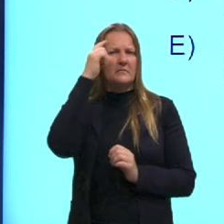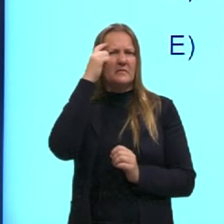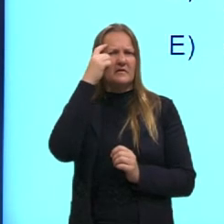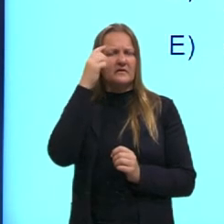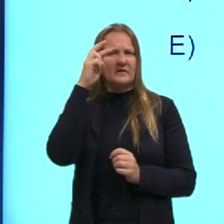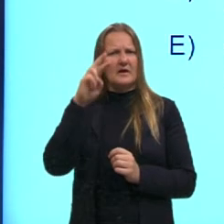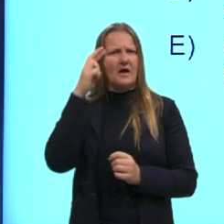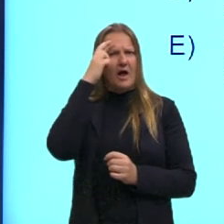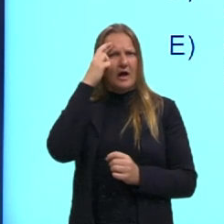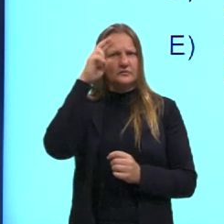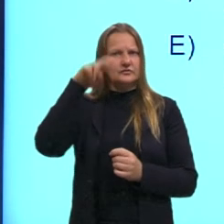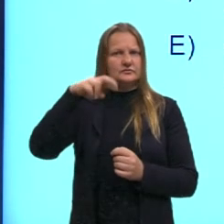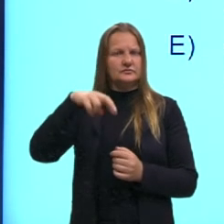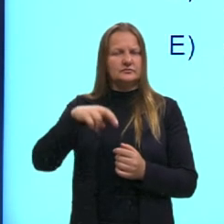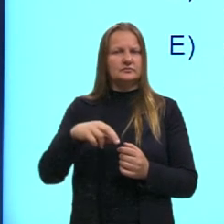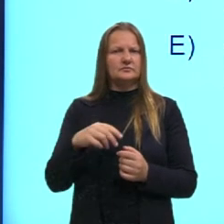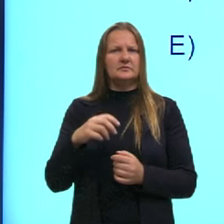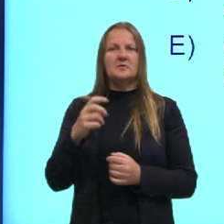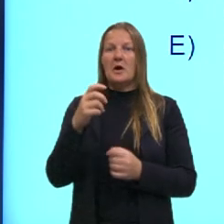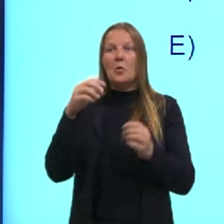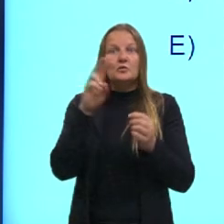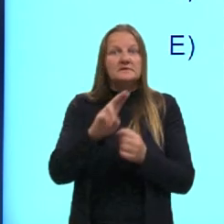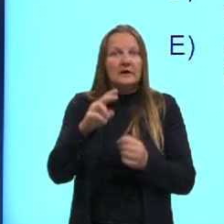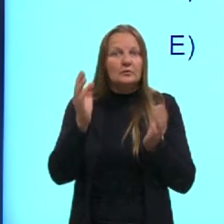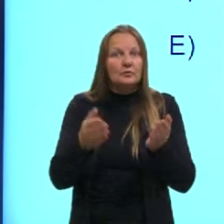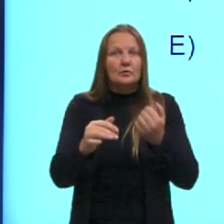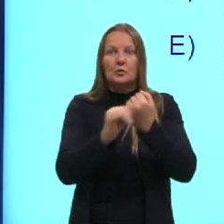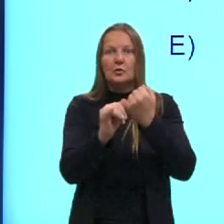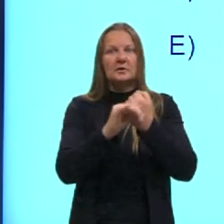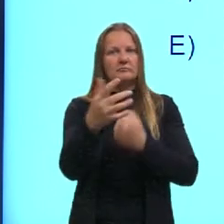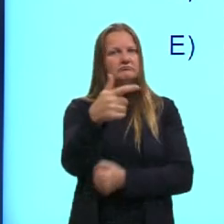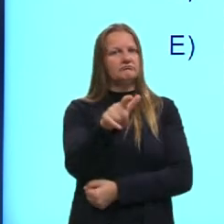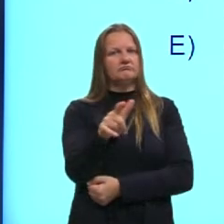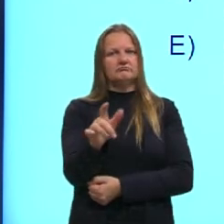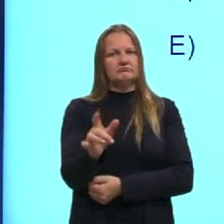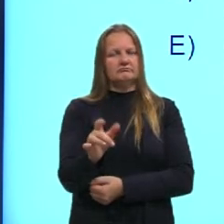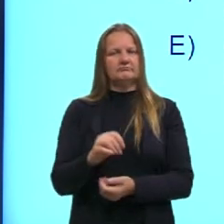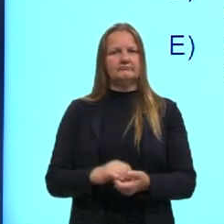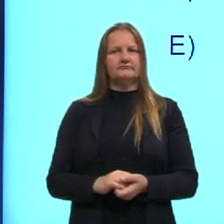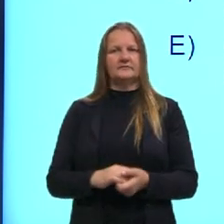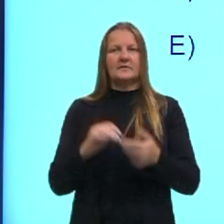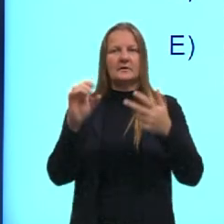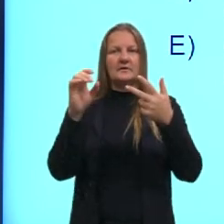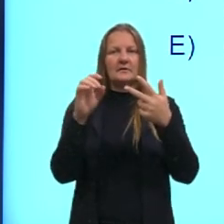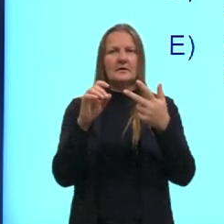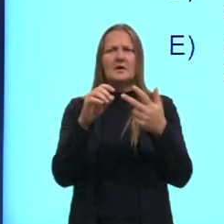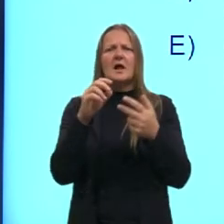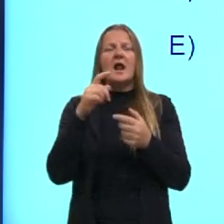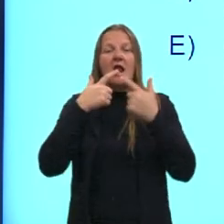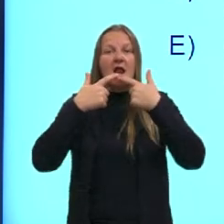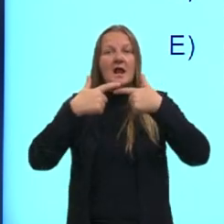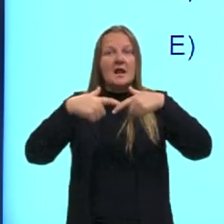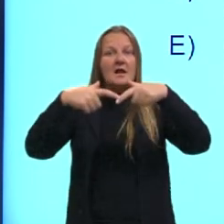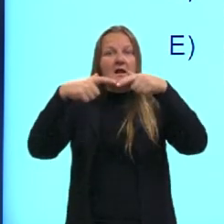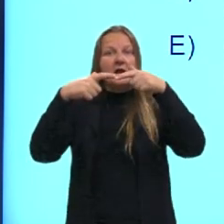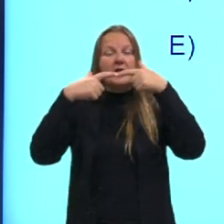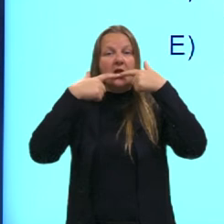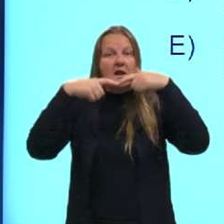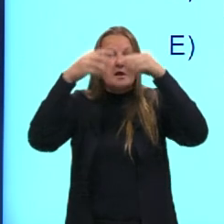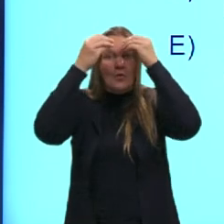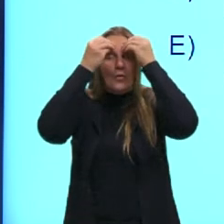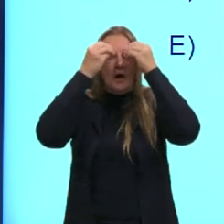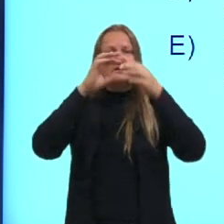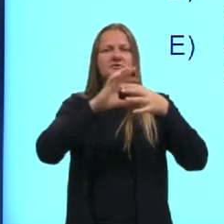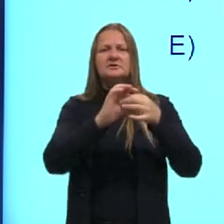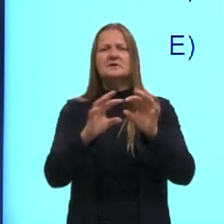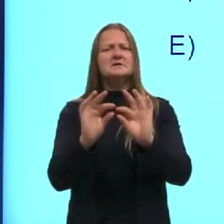A gente já viu que o vocabulário rebuscado não é característica de crônica. A linguagem da crônica ela é atual, ela é